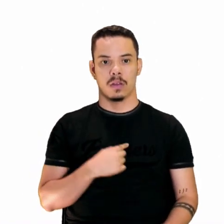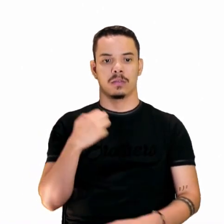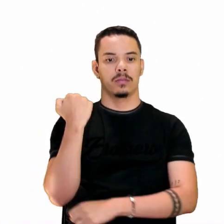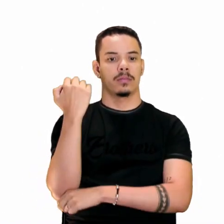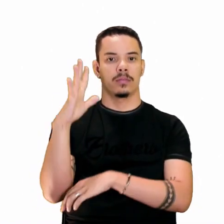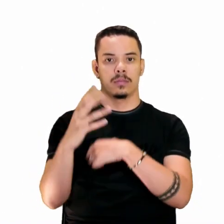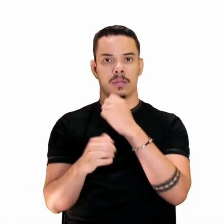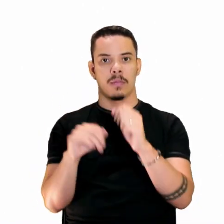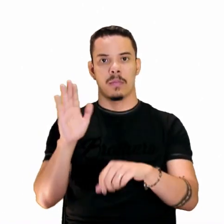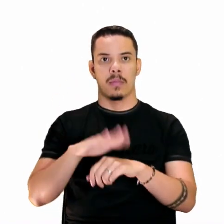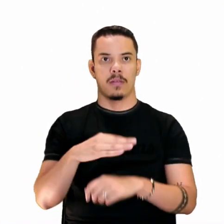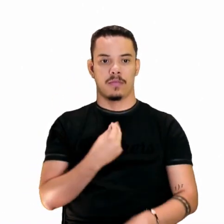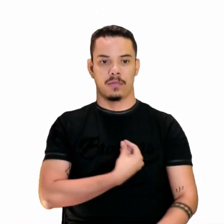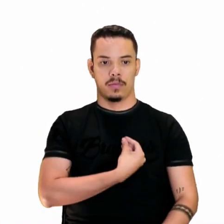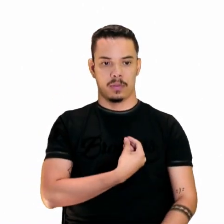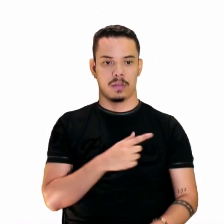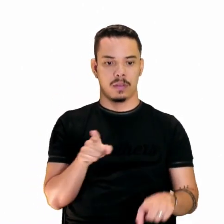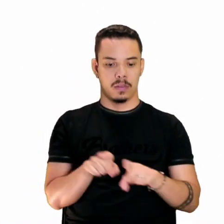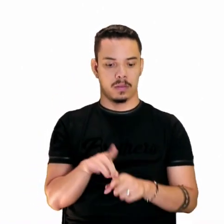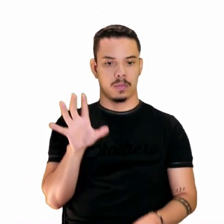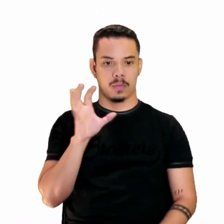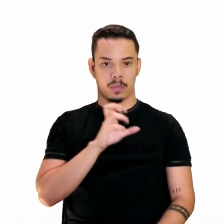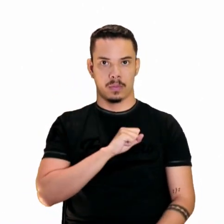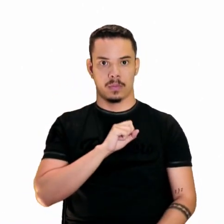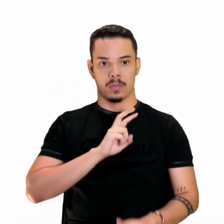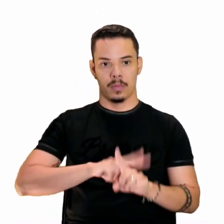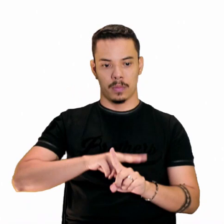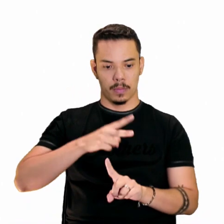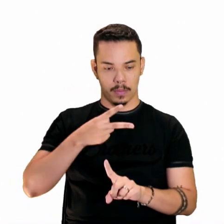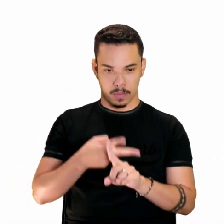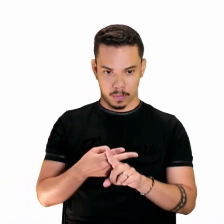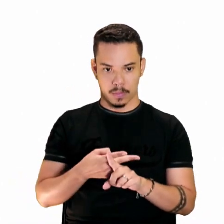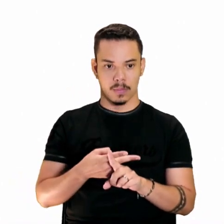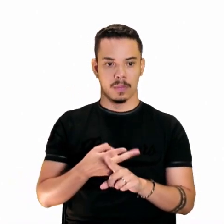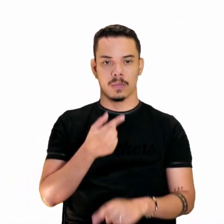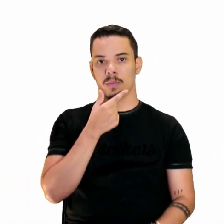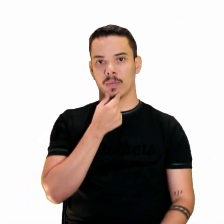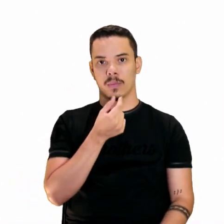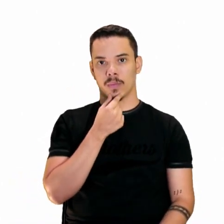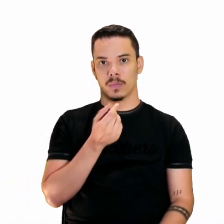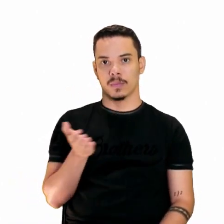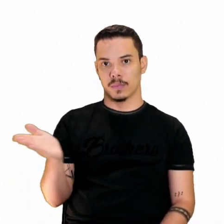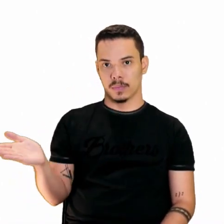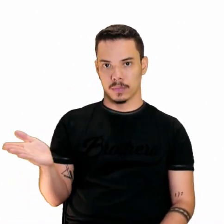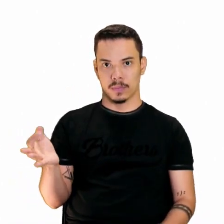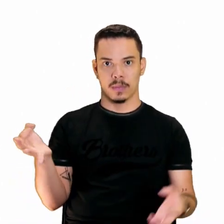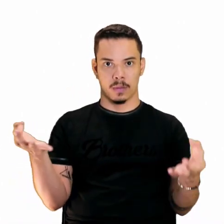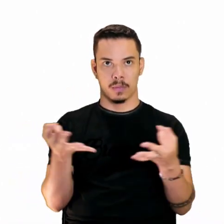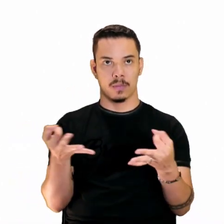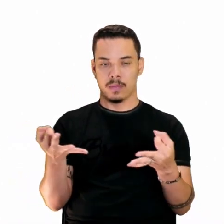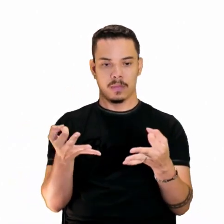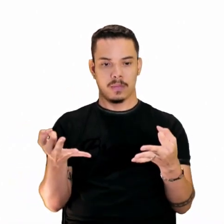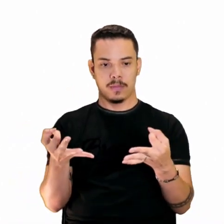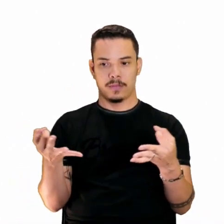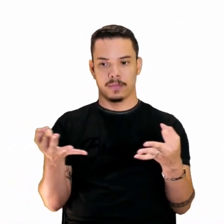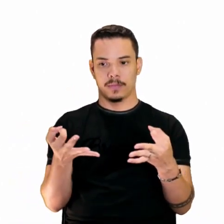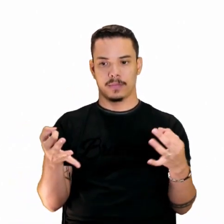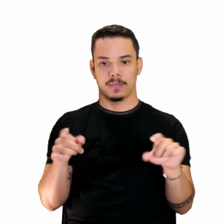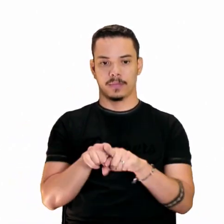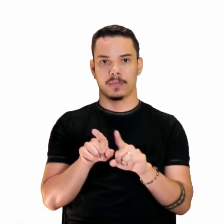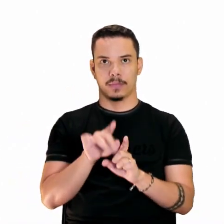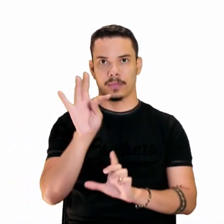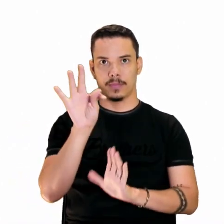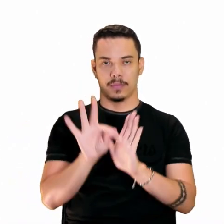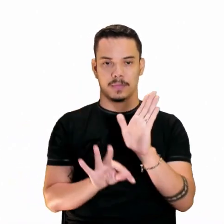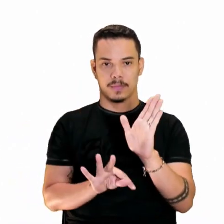vida, nossa vida mais amores. Gonçalves Dias. Perfeito! Este é o texto base, o